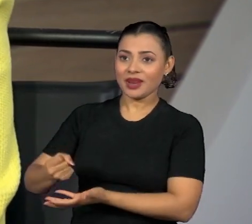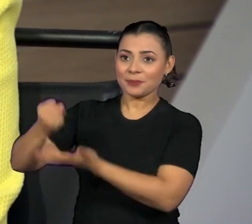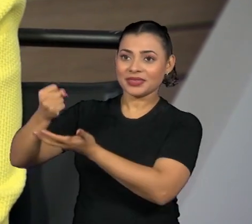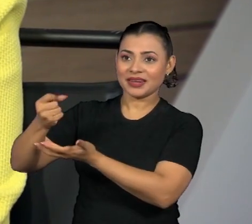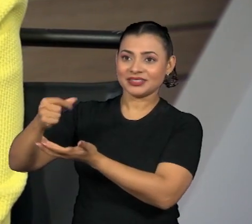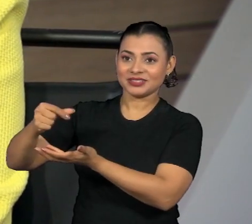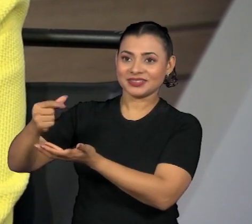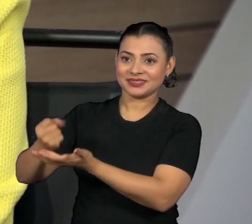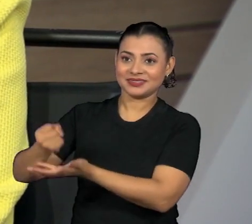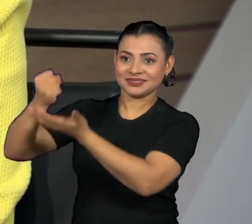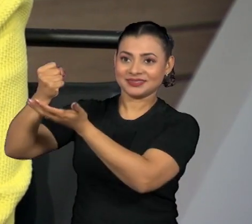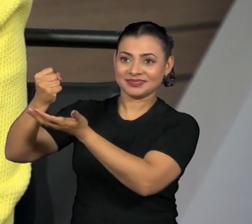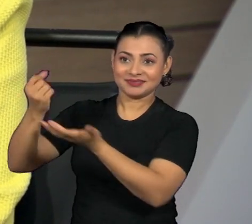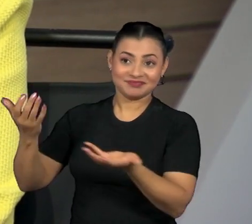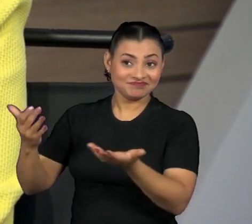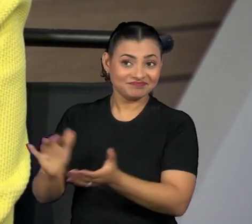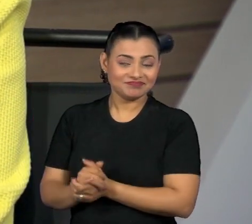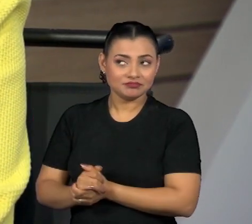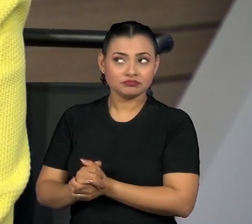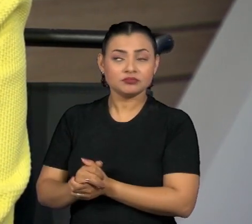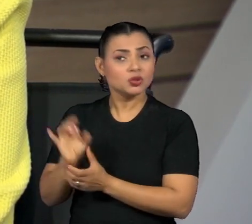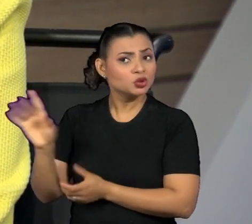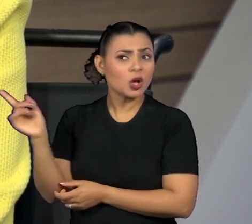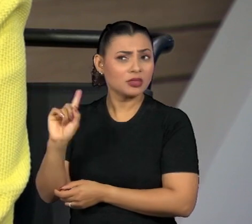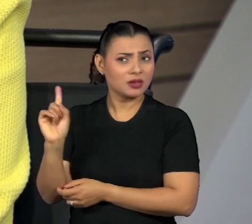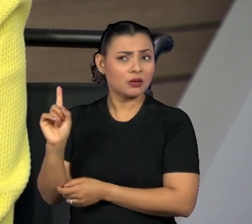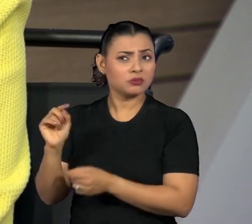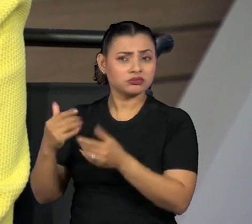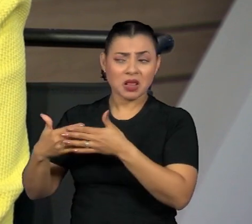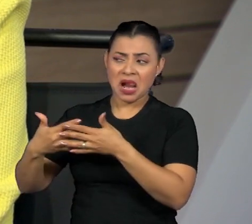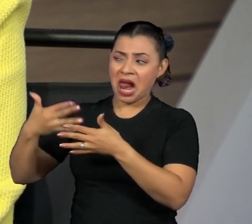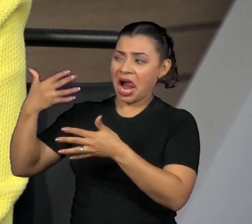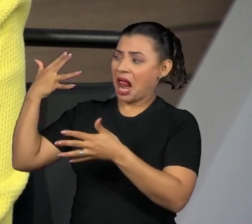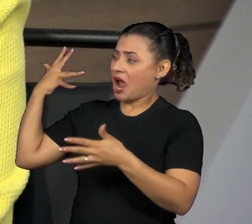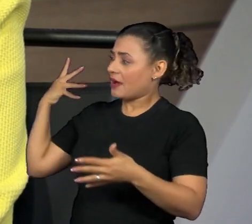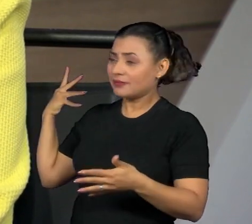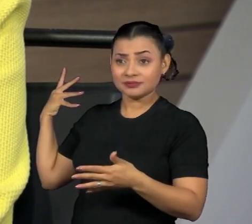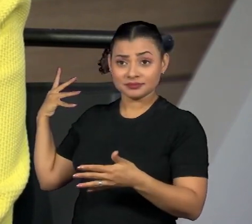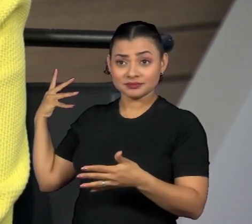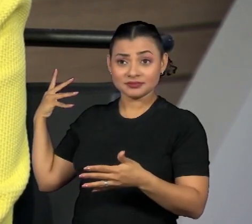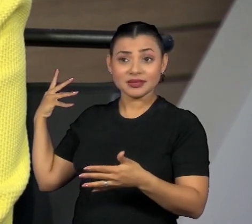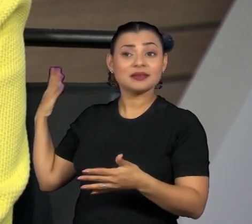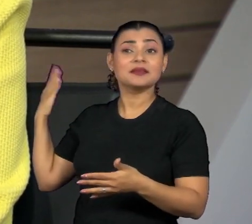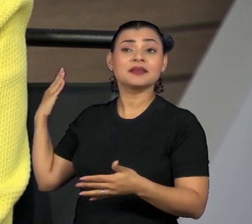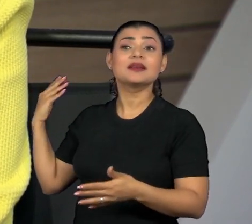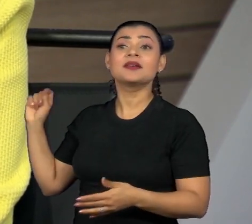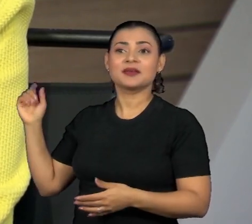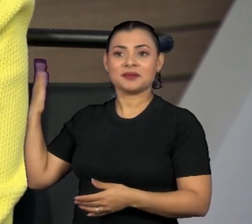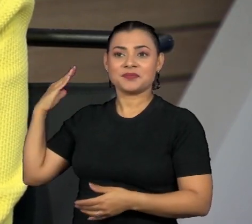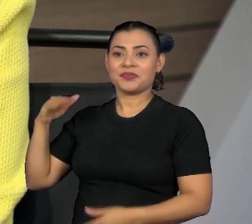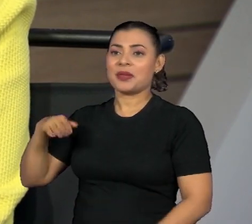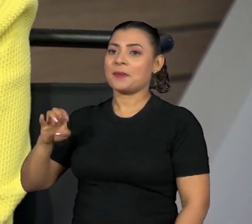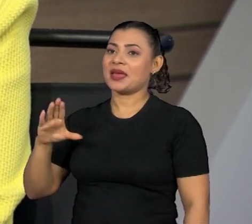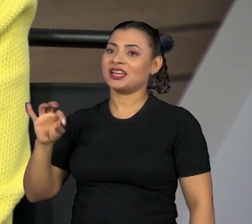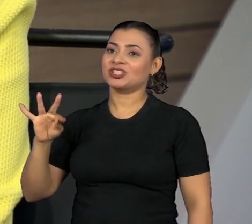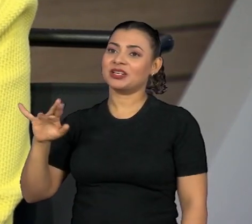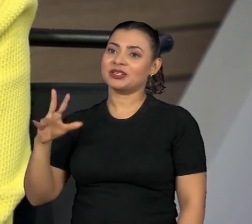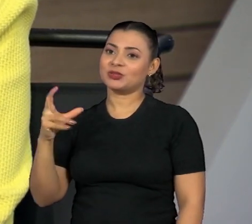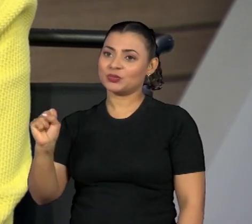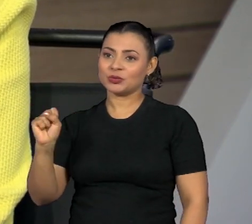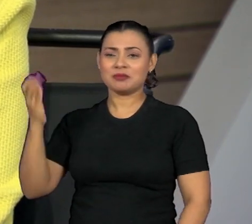só capitalista. E que tem um histórico que vem, pelo menos, desde a época do mercantilismo, mas também,